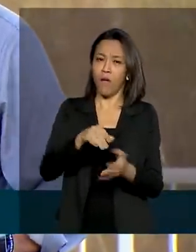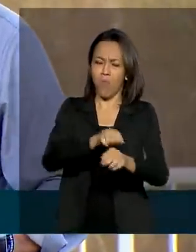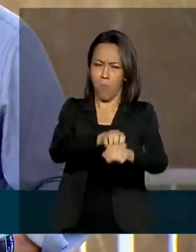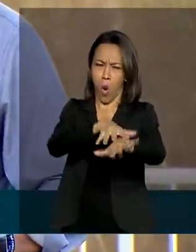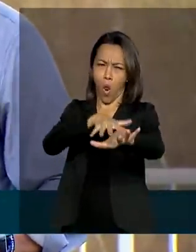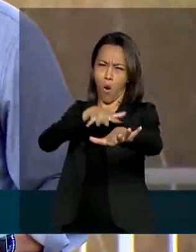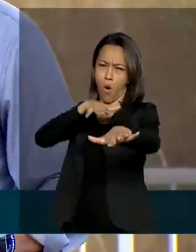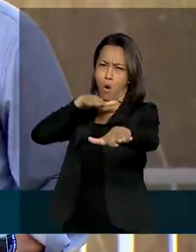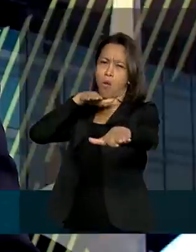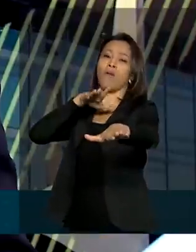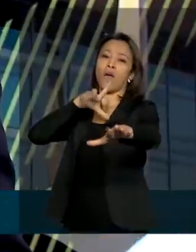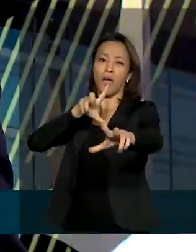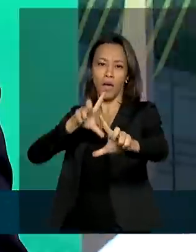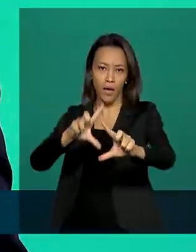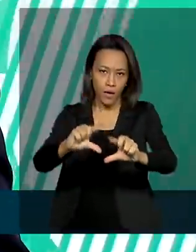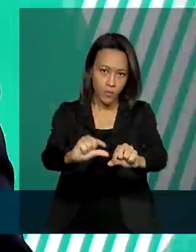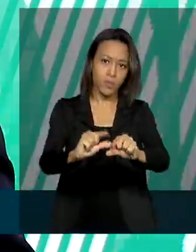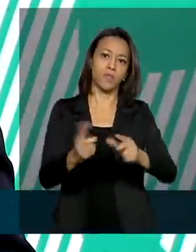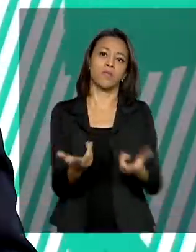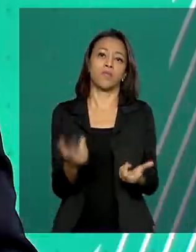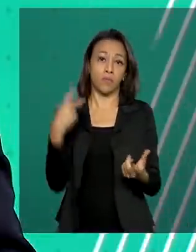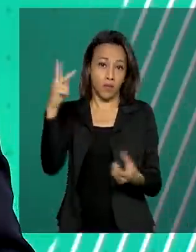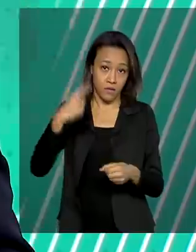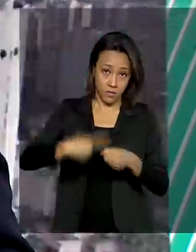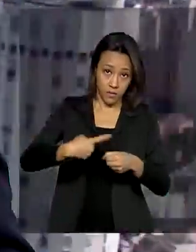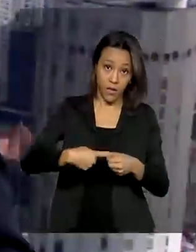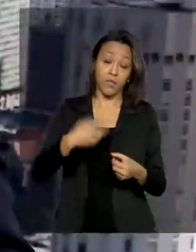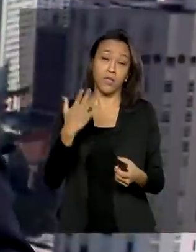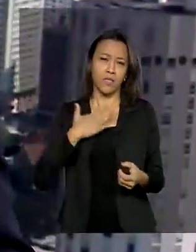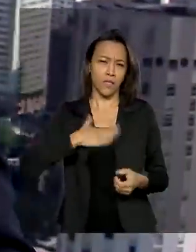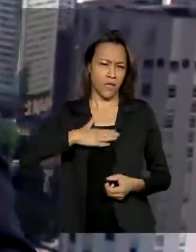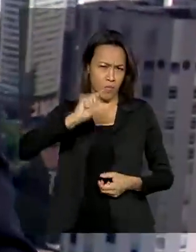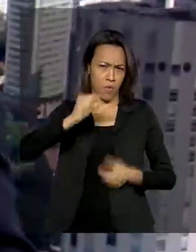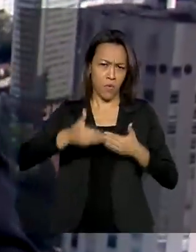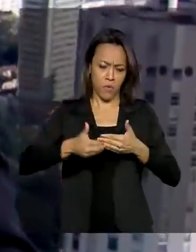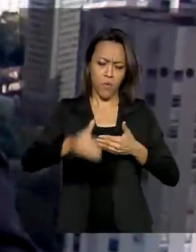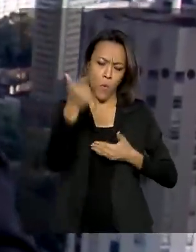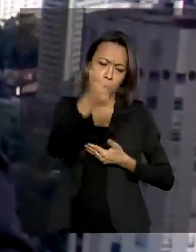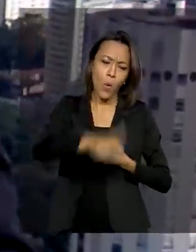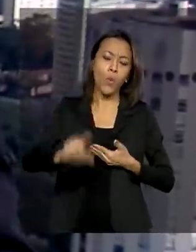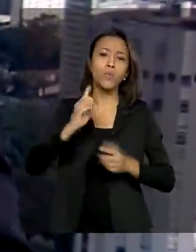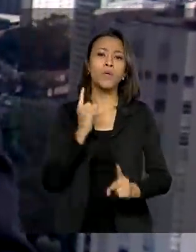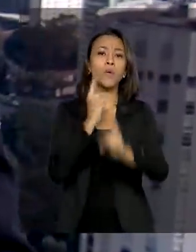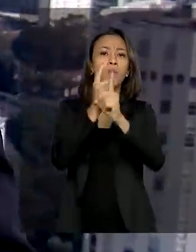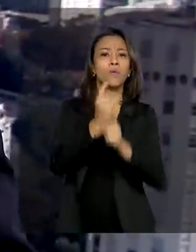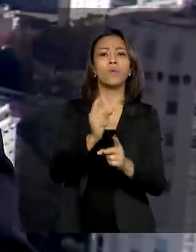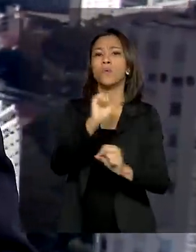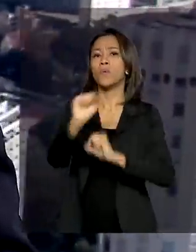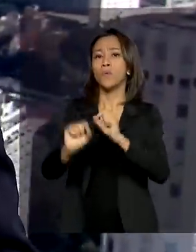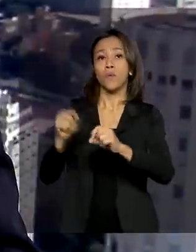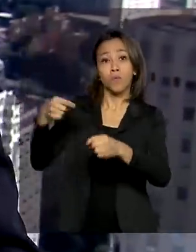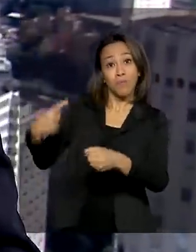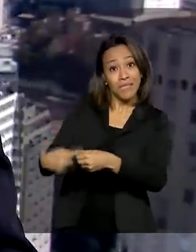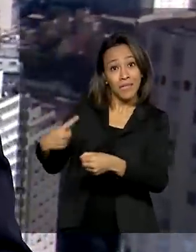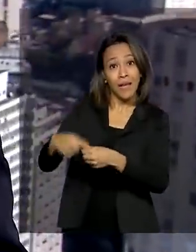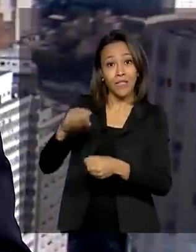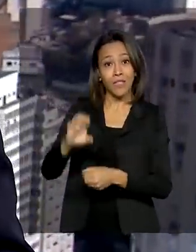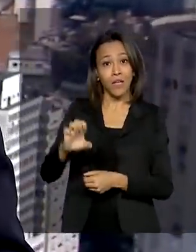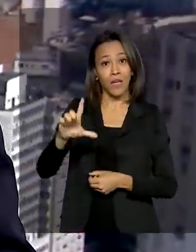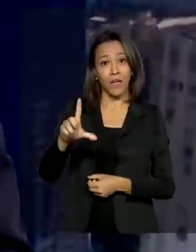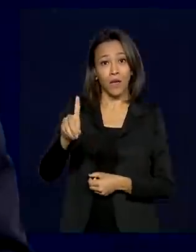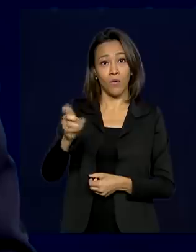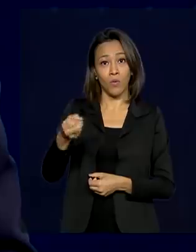de veículos no município. Daqui a pouco, o presidente participa de um evento em Eldorado, cidade onde cresceu e que vai receber